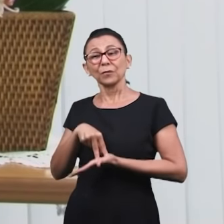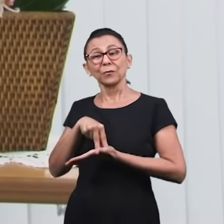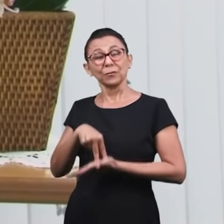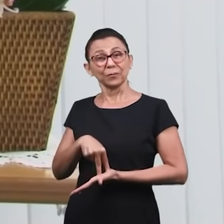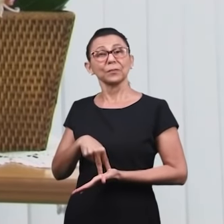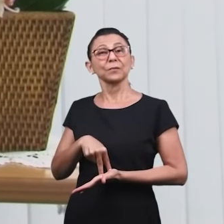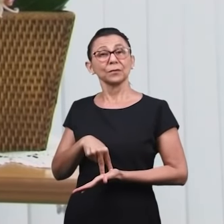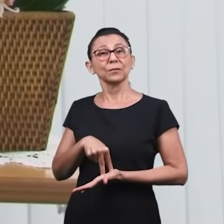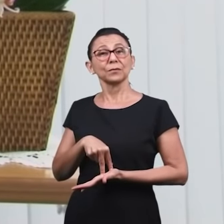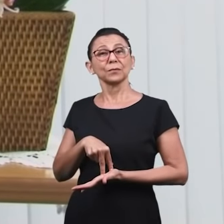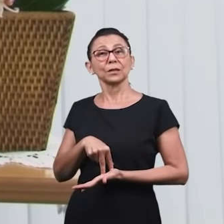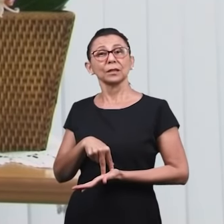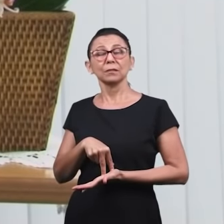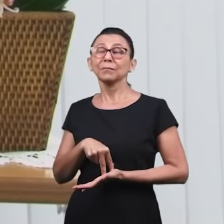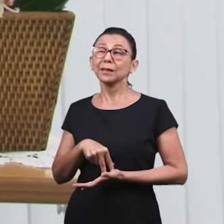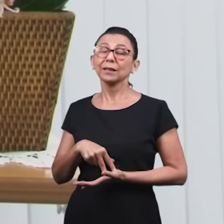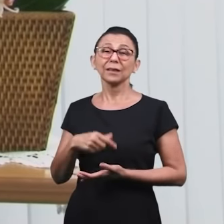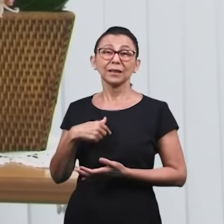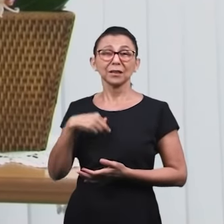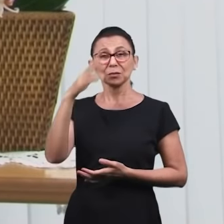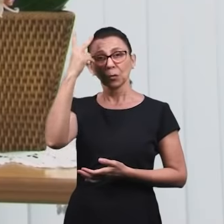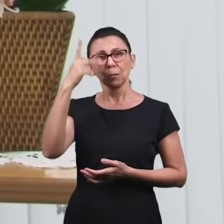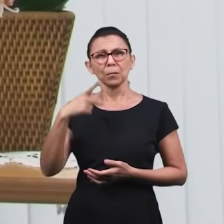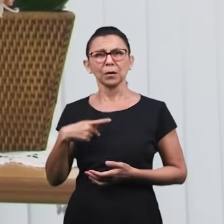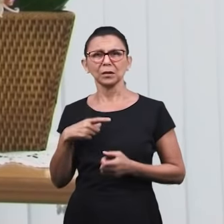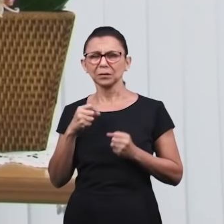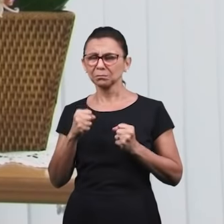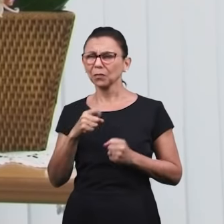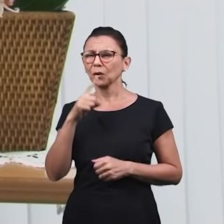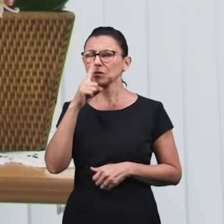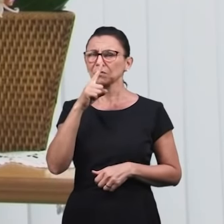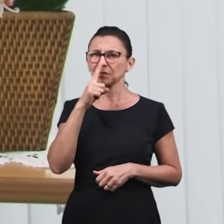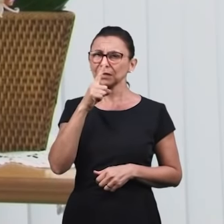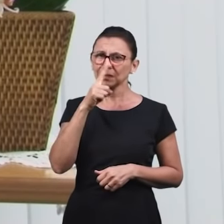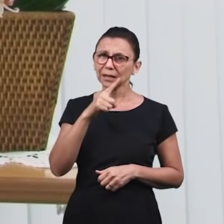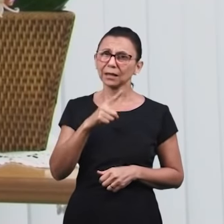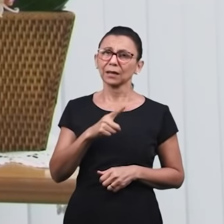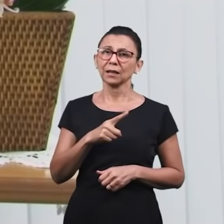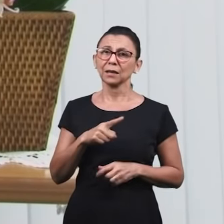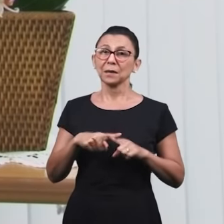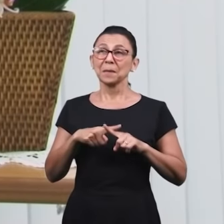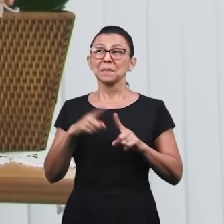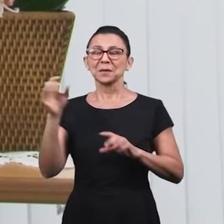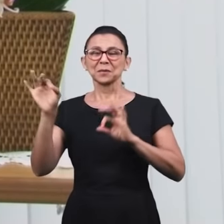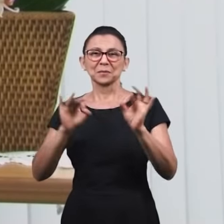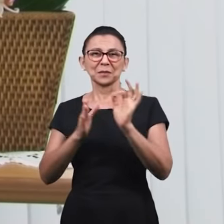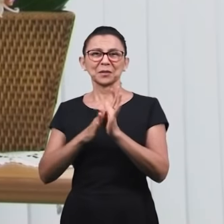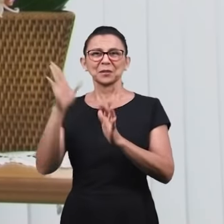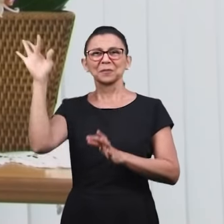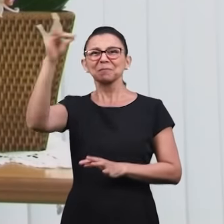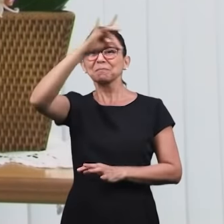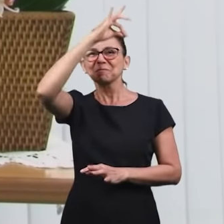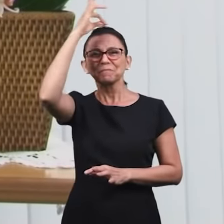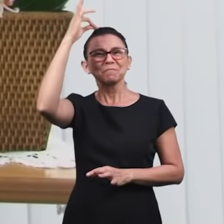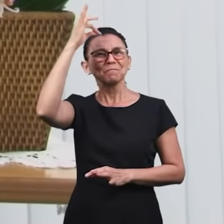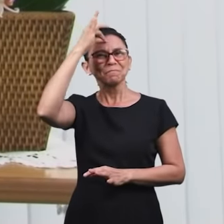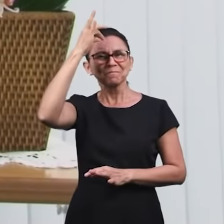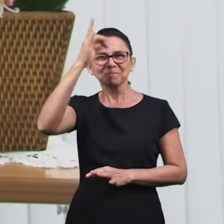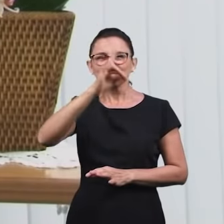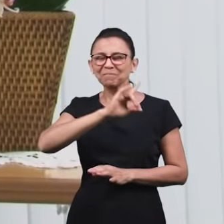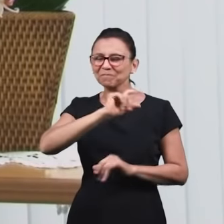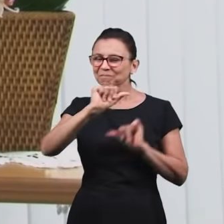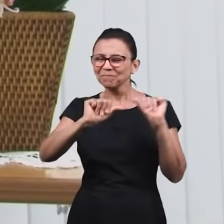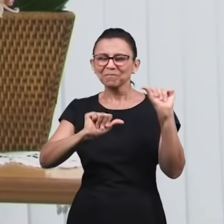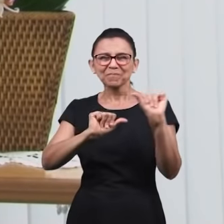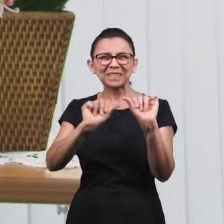podemos até, o homem pode até desistir, eu posso em algum momento falhar, como você, como qualquer um, mas o projeto